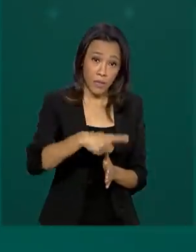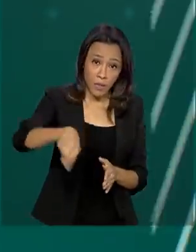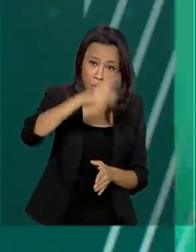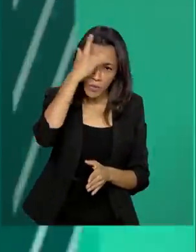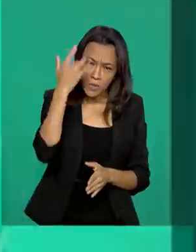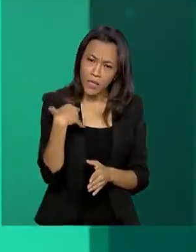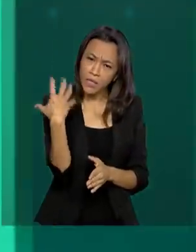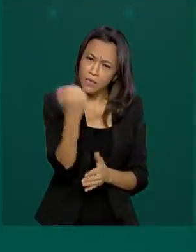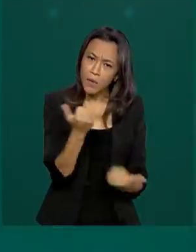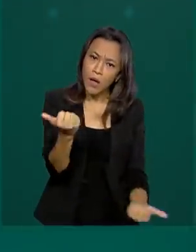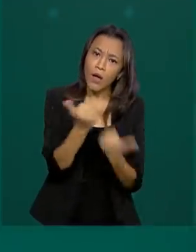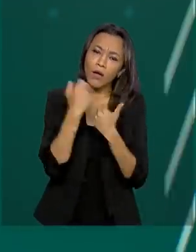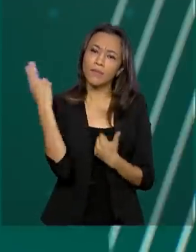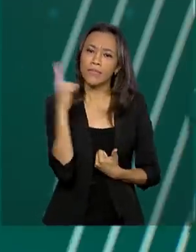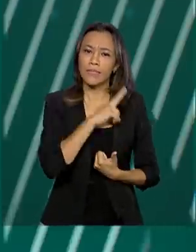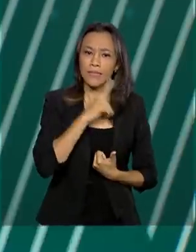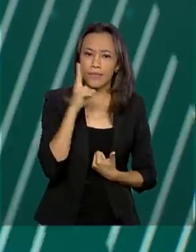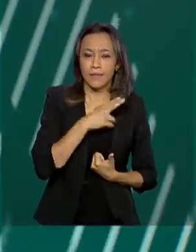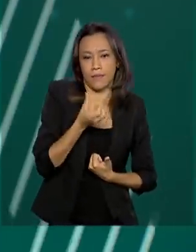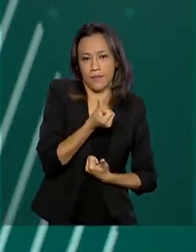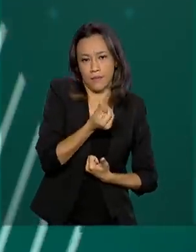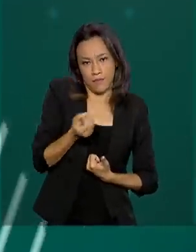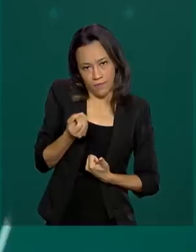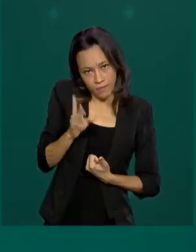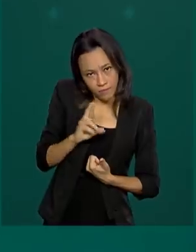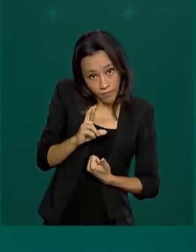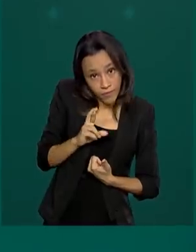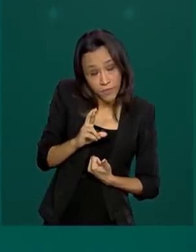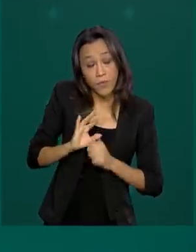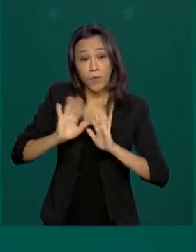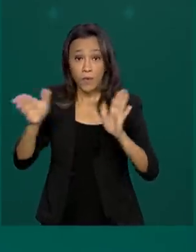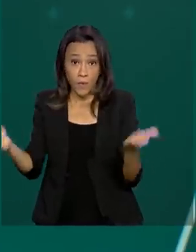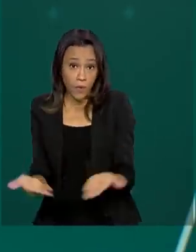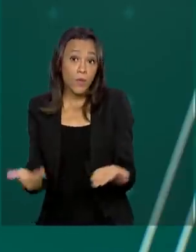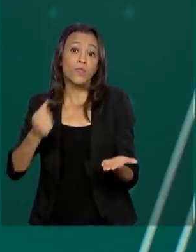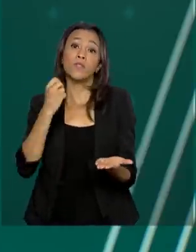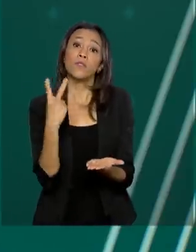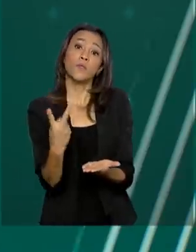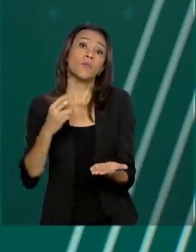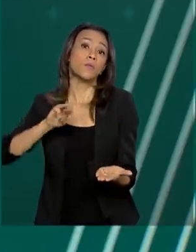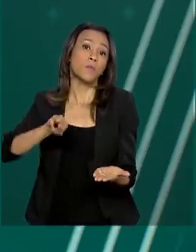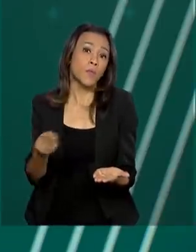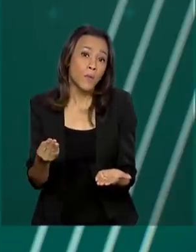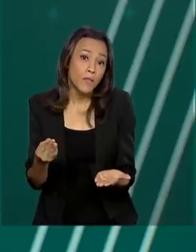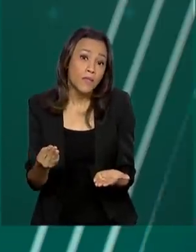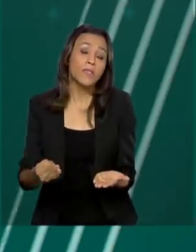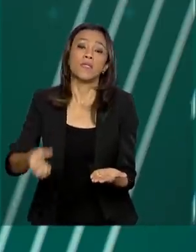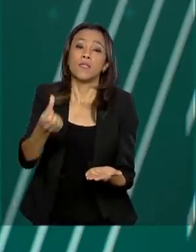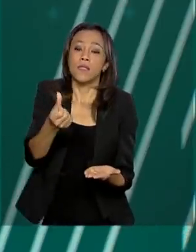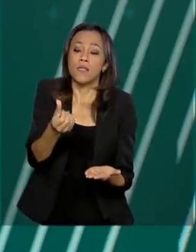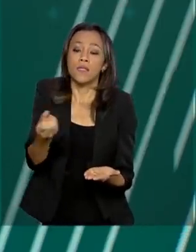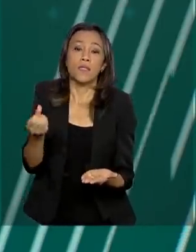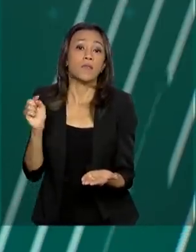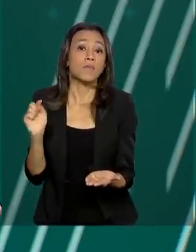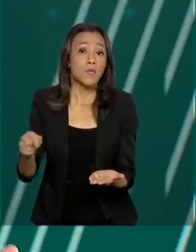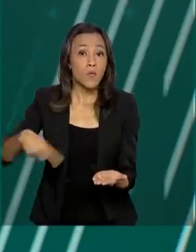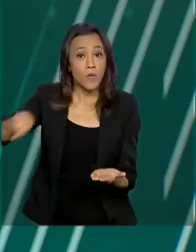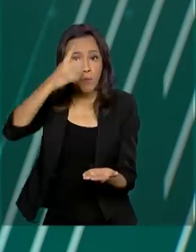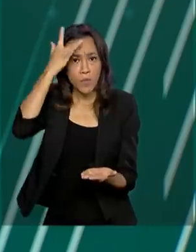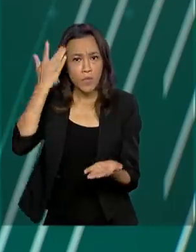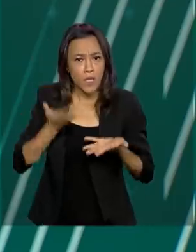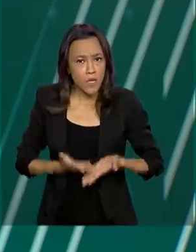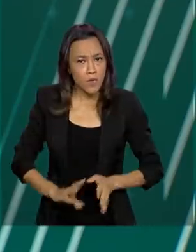primeira parcela do auxílio emergencial de 600 reais. E hoje, 2 milhões e 600 mil pessoas nascidas em